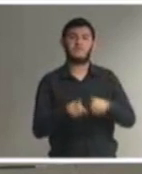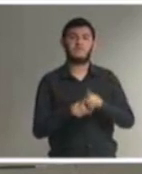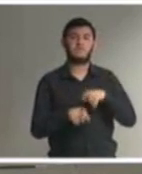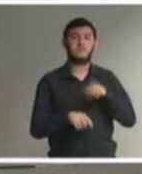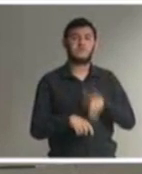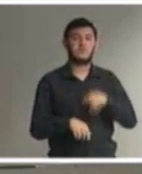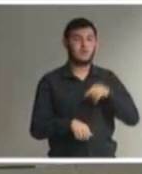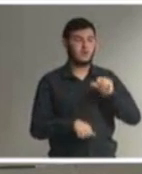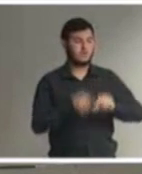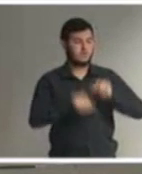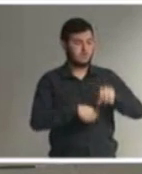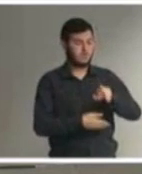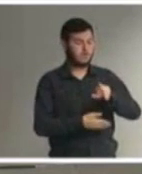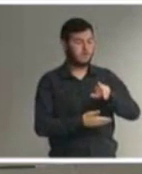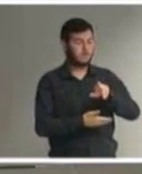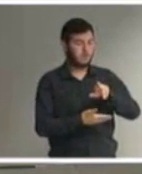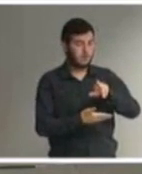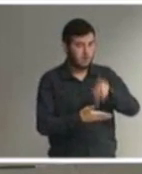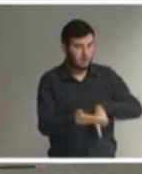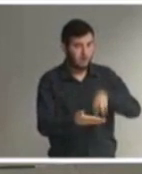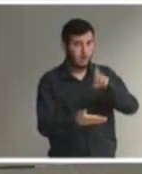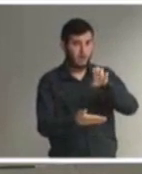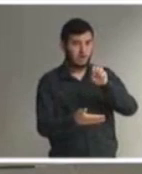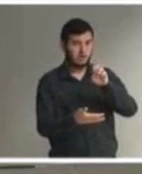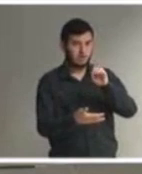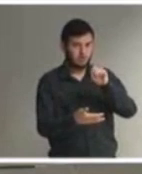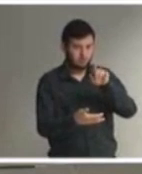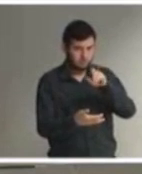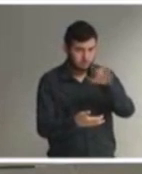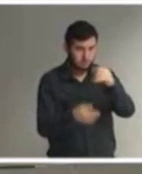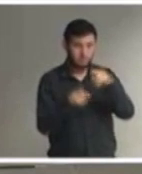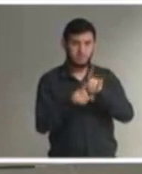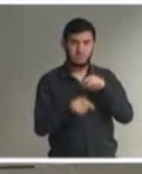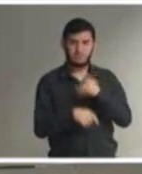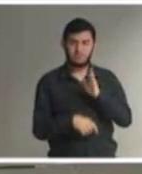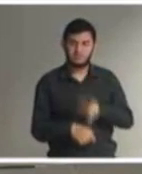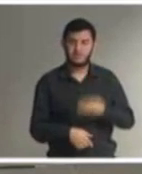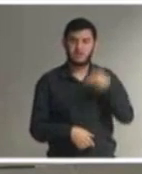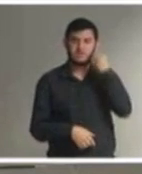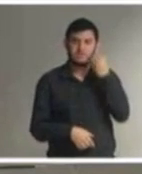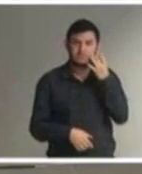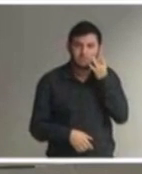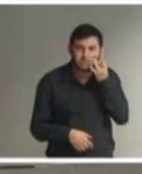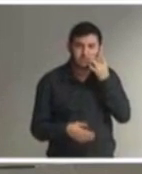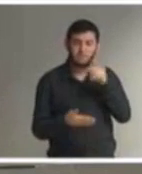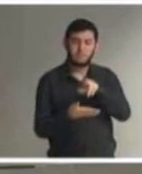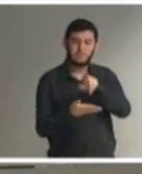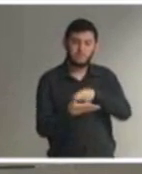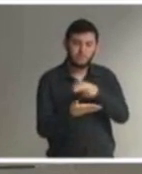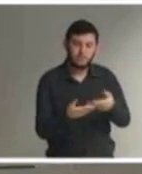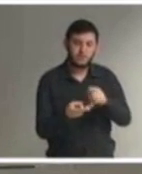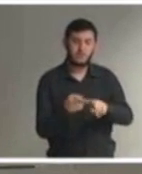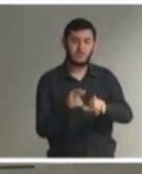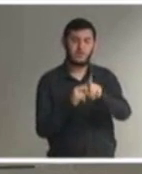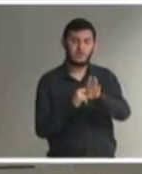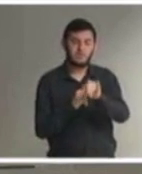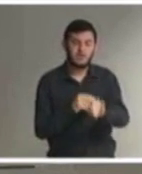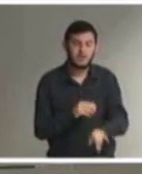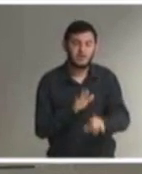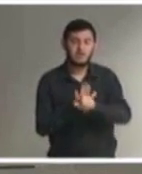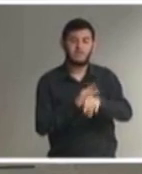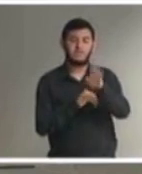resoluções nós estamos diante da convenção que é uma novidade estamos diante da lei brasileira de inclusão da pessoa com